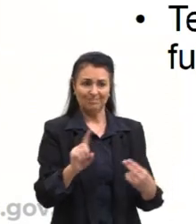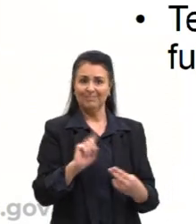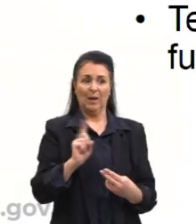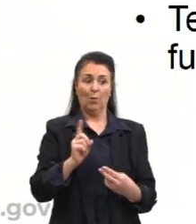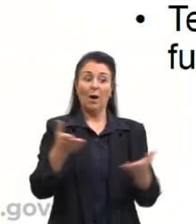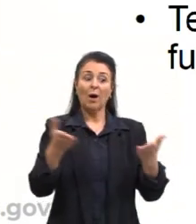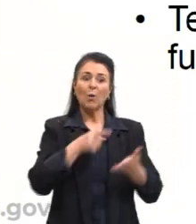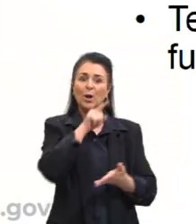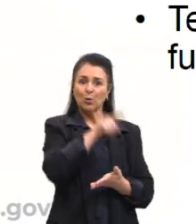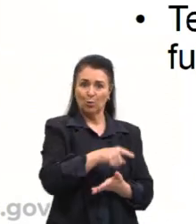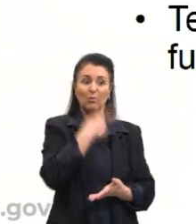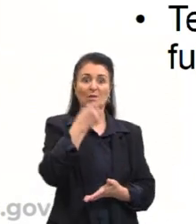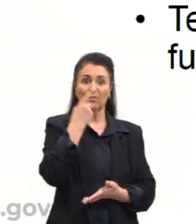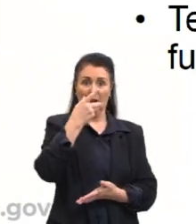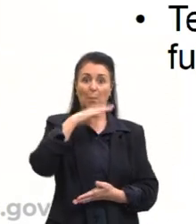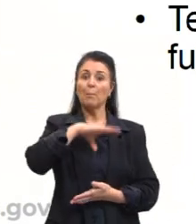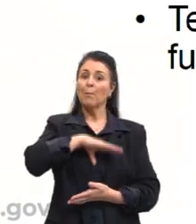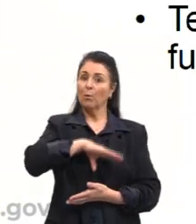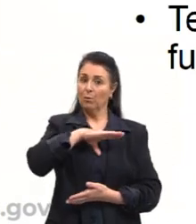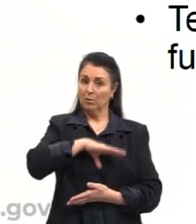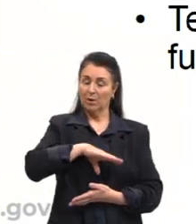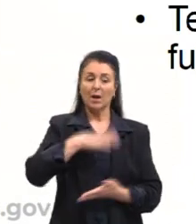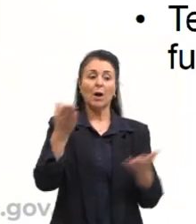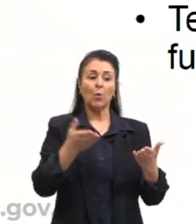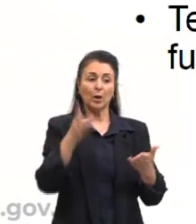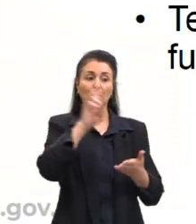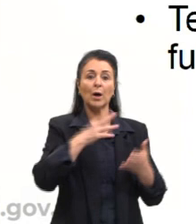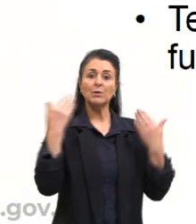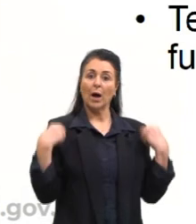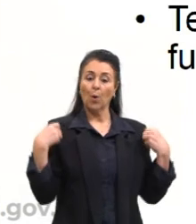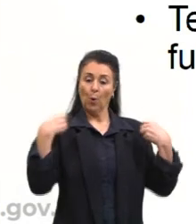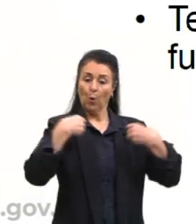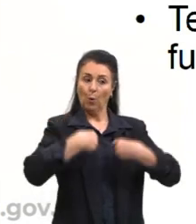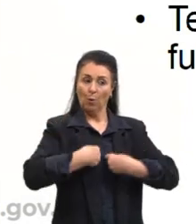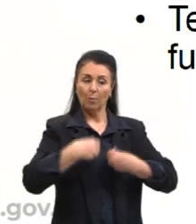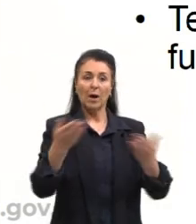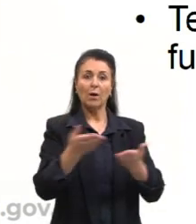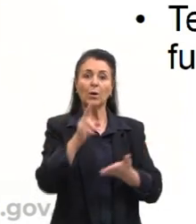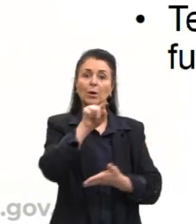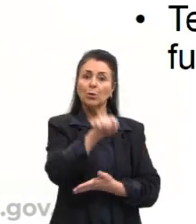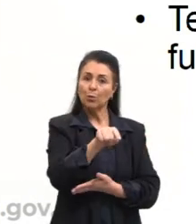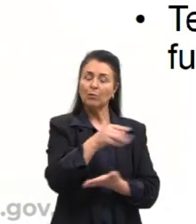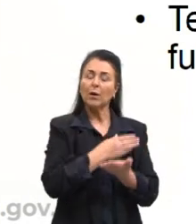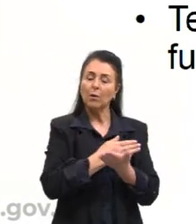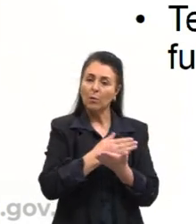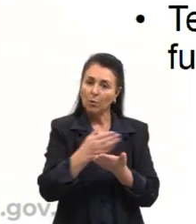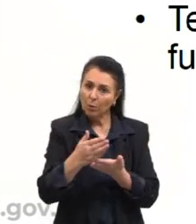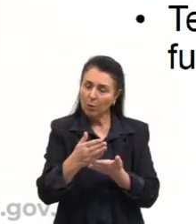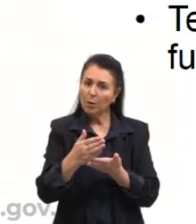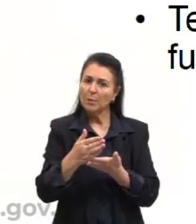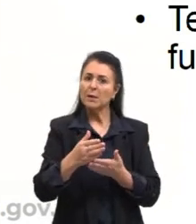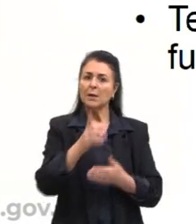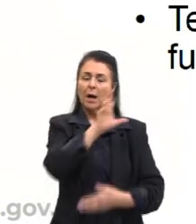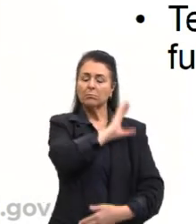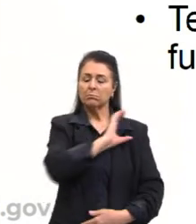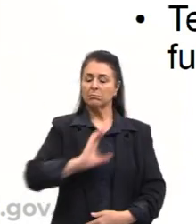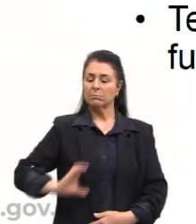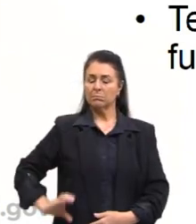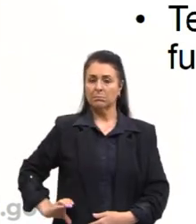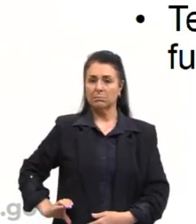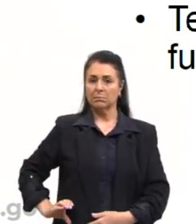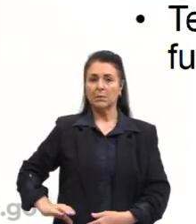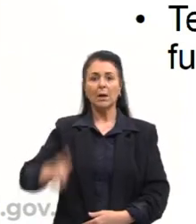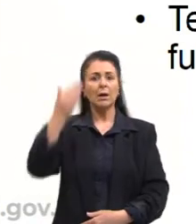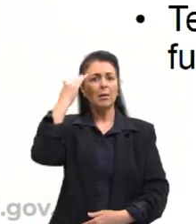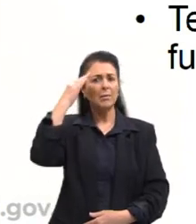agora tu vai falar português, agora tu vai se vestir dessa maneira, e agora tu vai ser cristão. Imaginem como seria hoje se